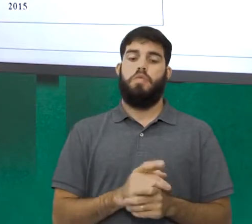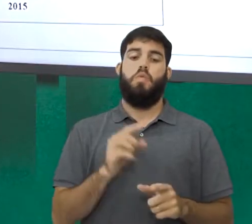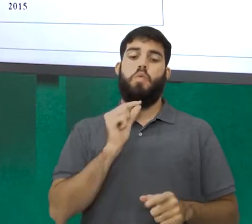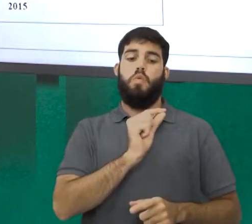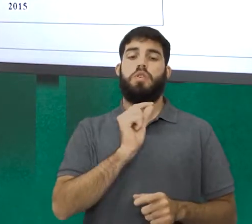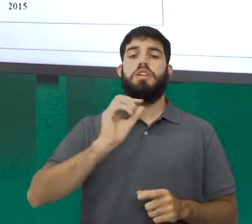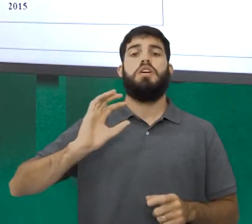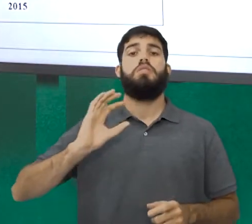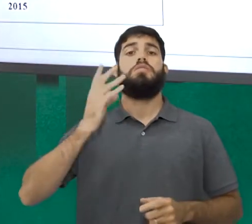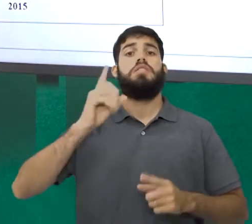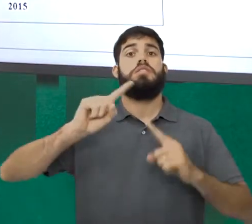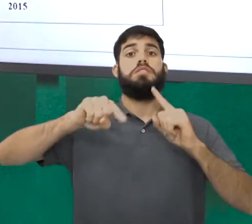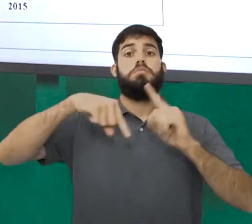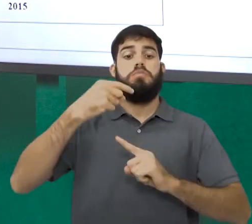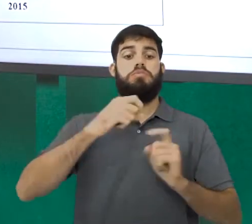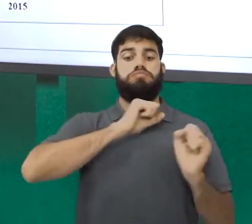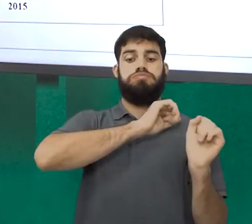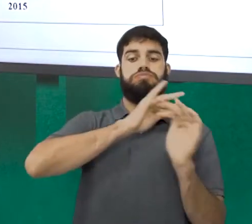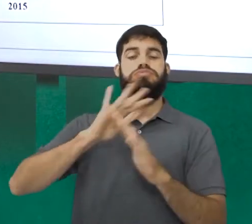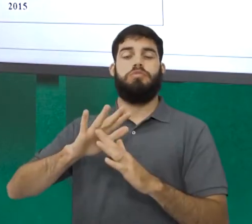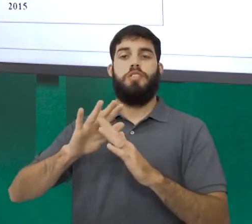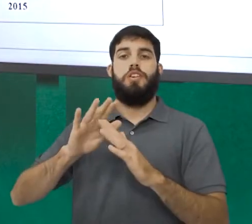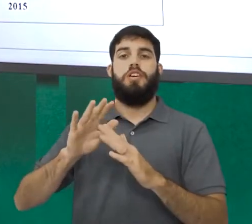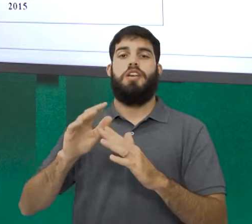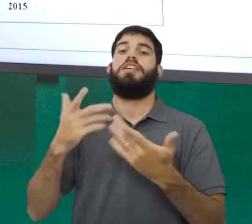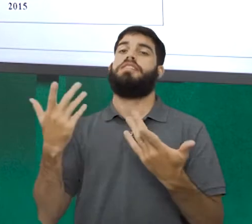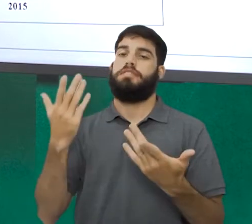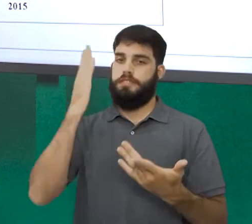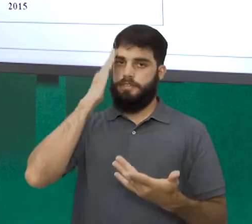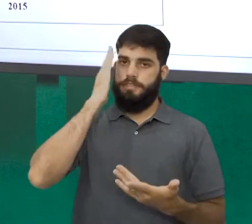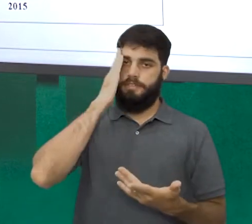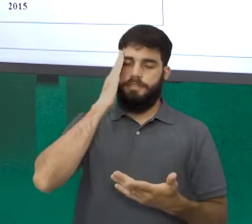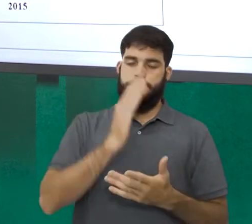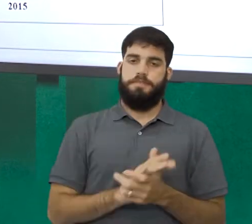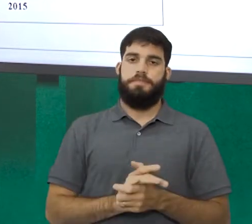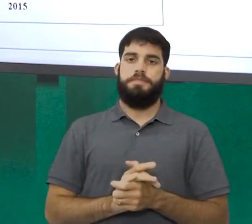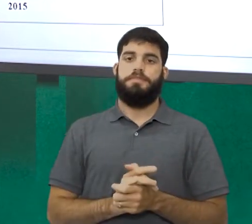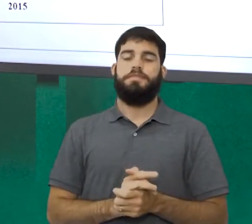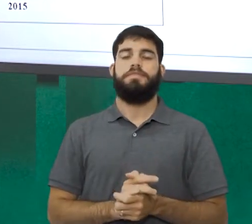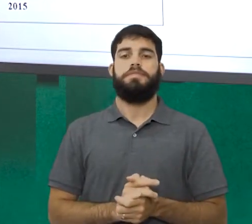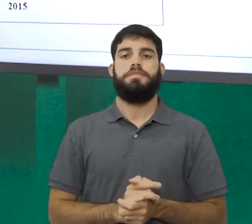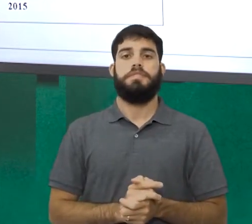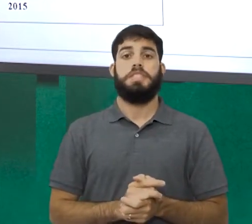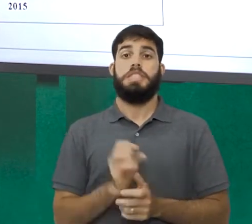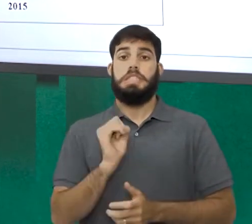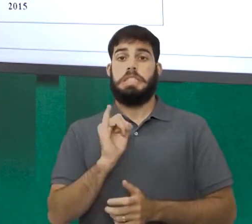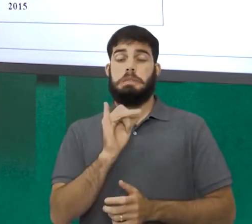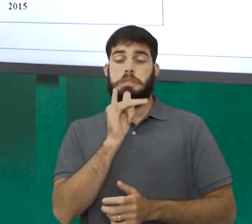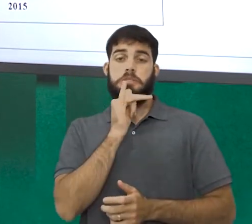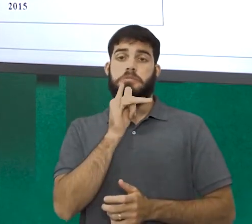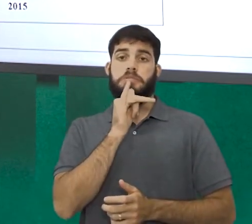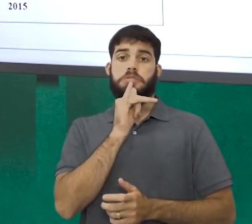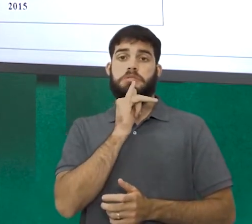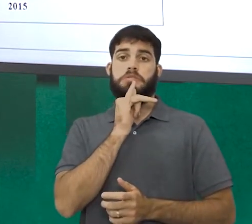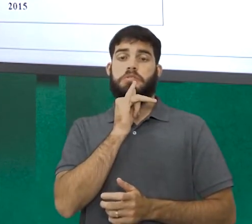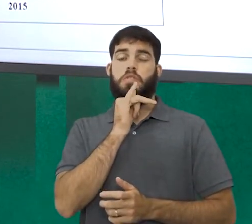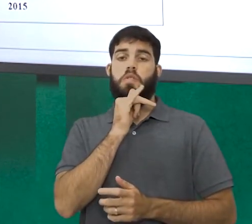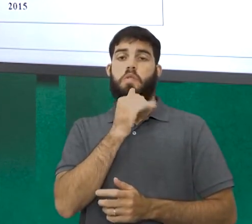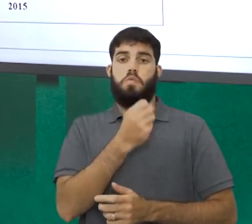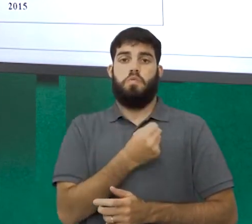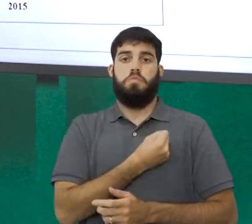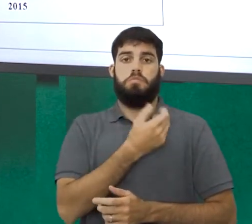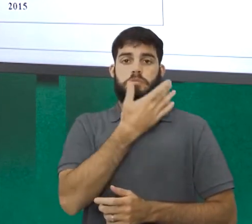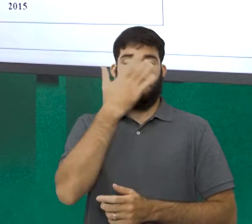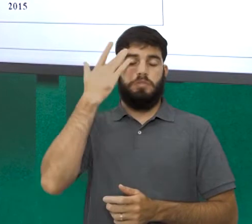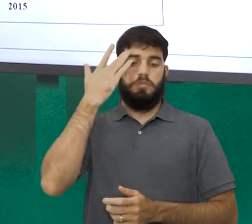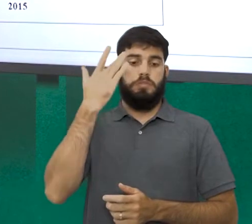Oh, muito bem, tem relação. E uma relação de causa e efeito. Ora, se o número de pessoas que habitam